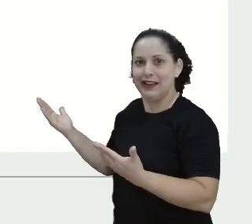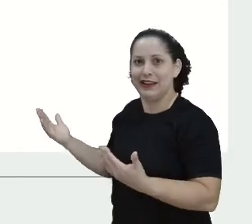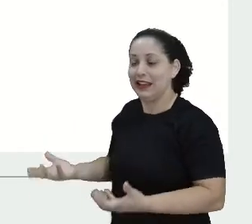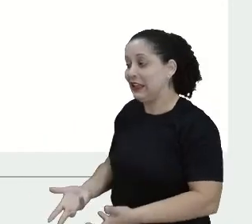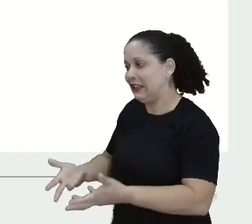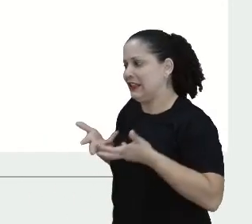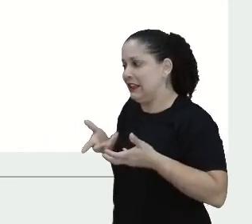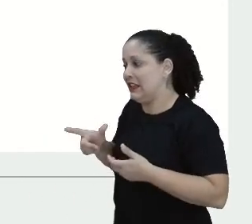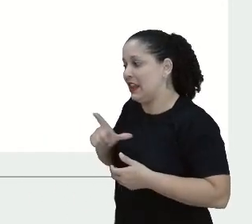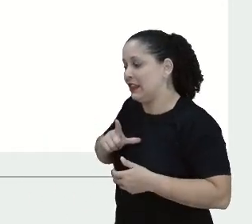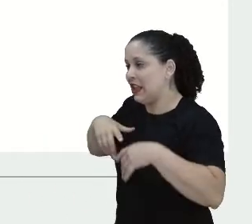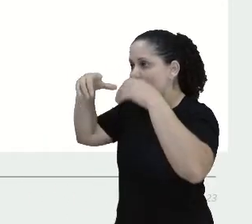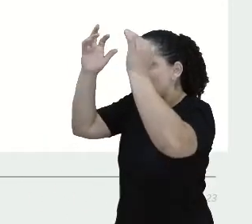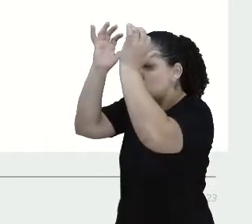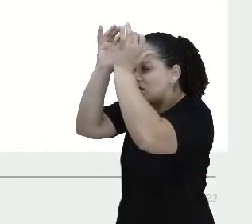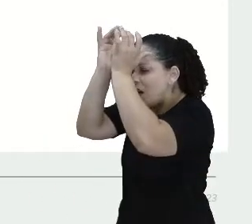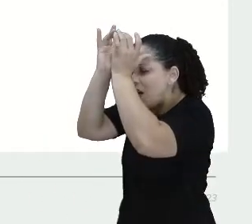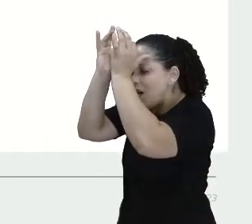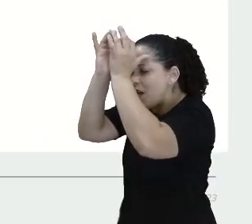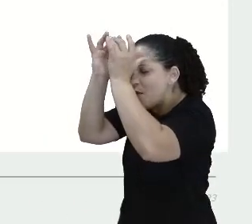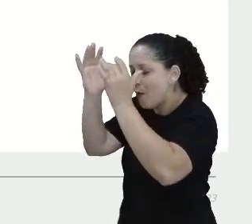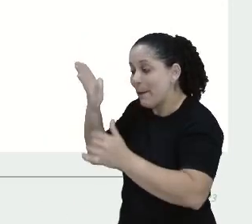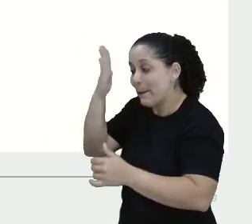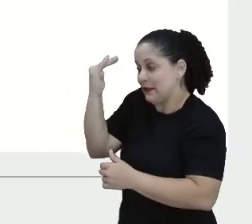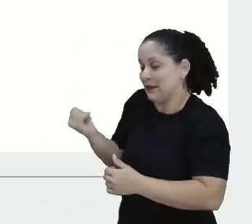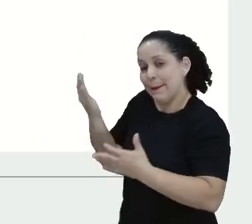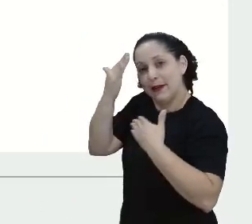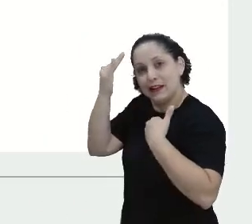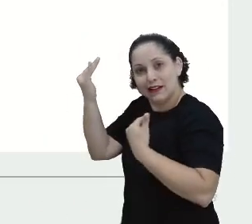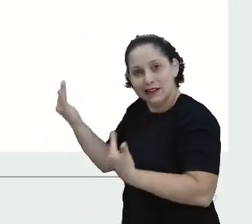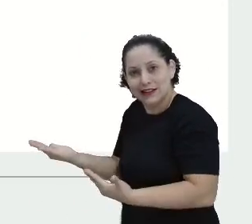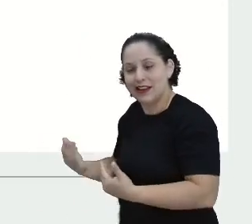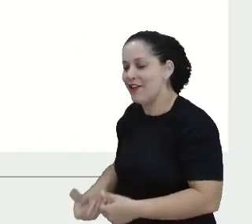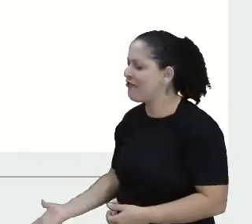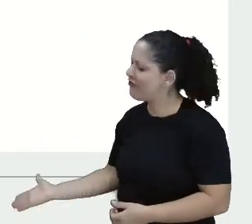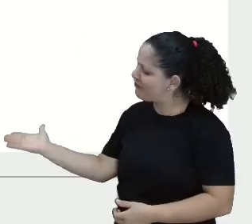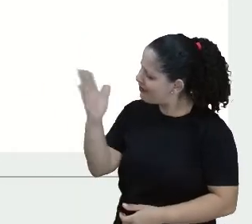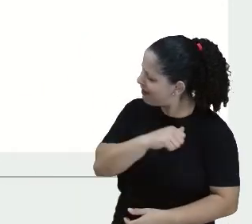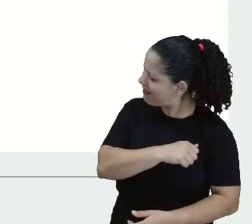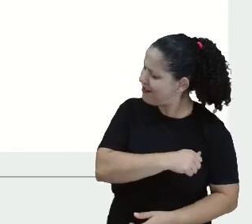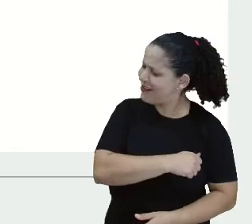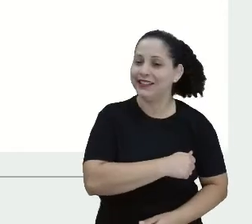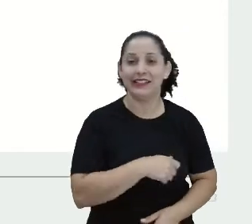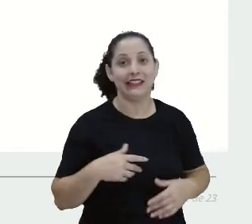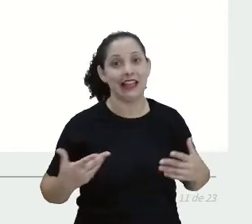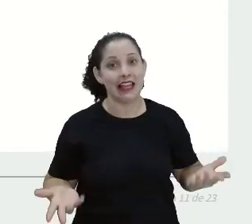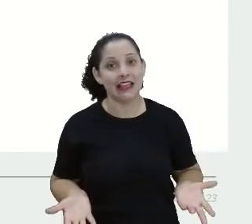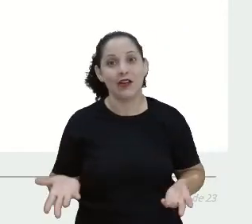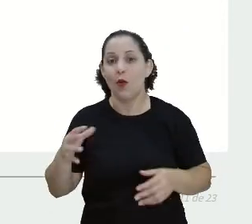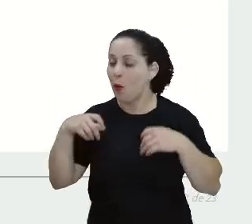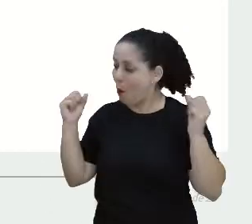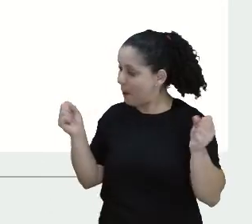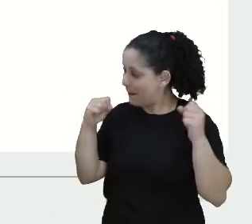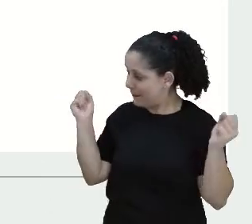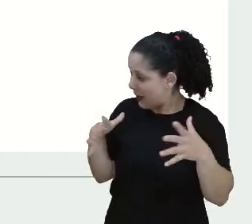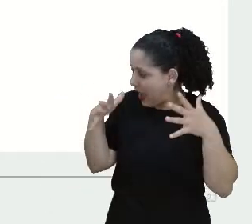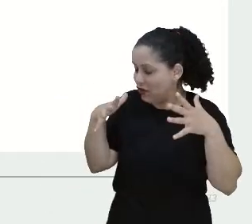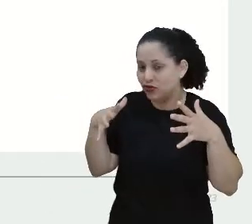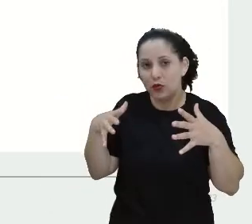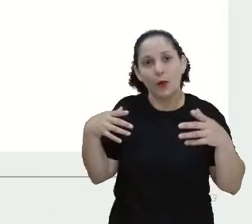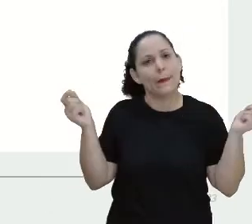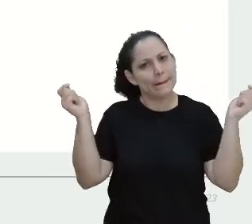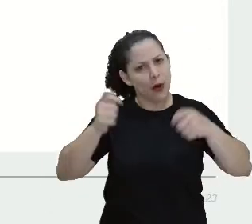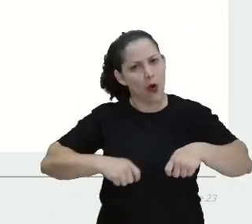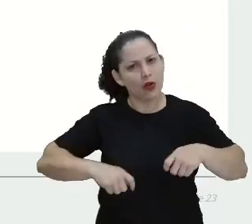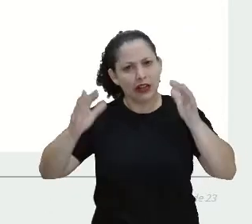cérebro para saber agradecer. Venha comigo. O Mágico de Oz poderá dar um cérebro a